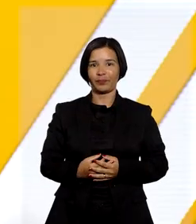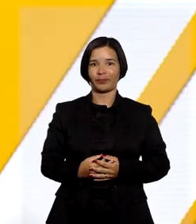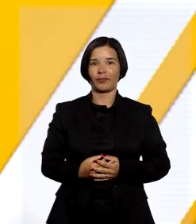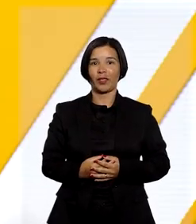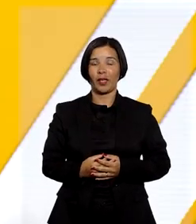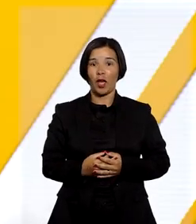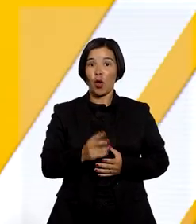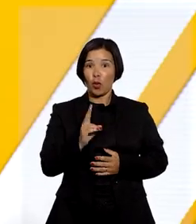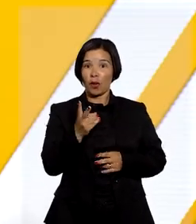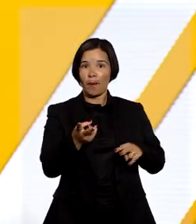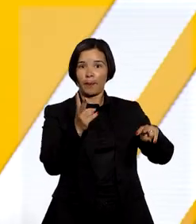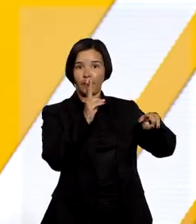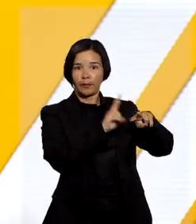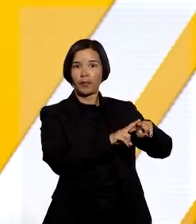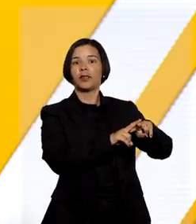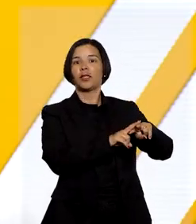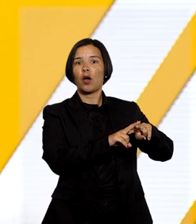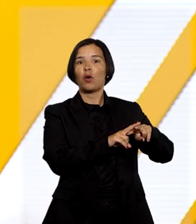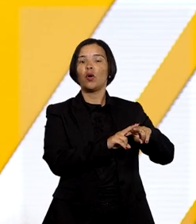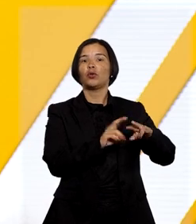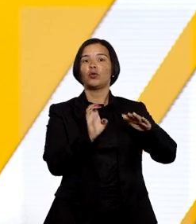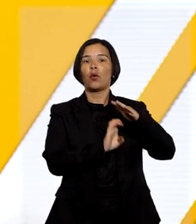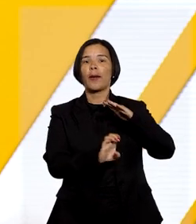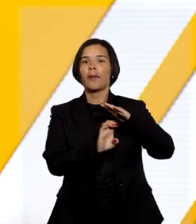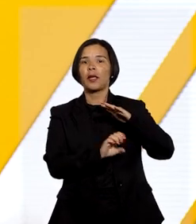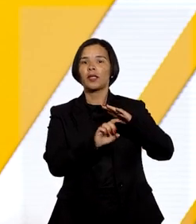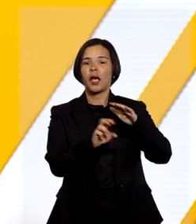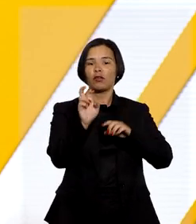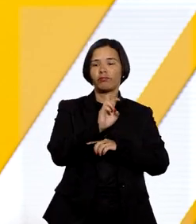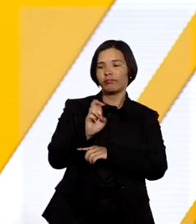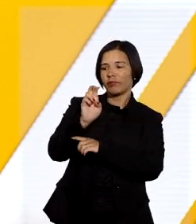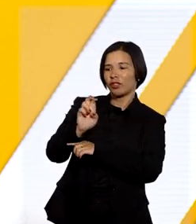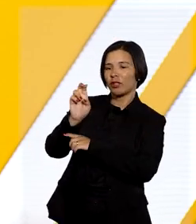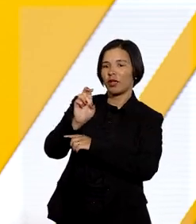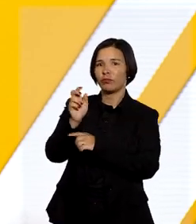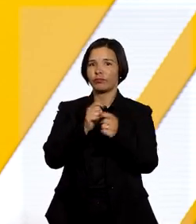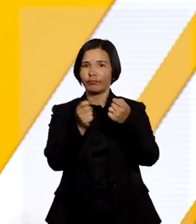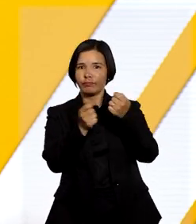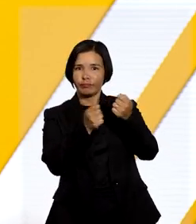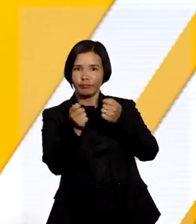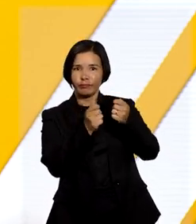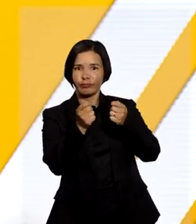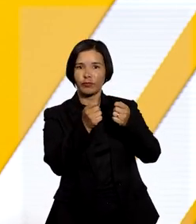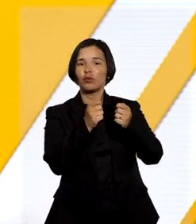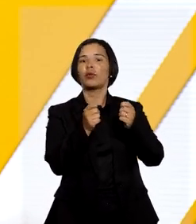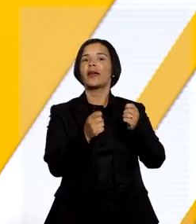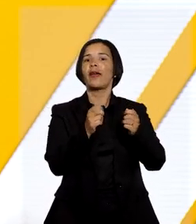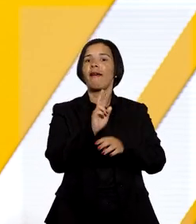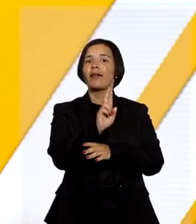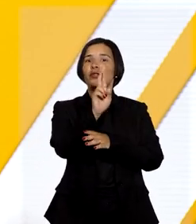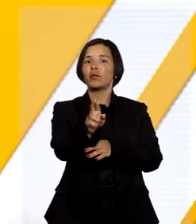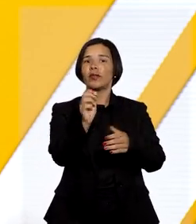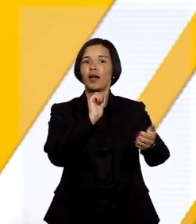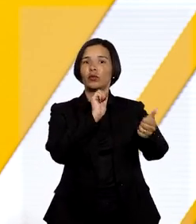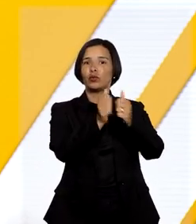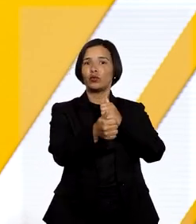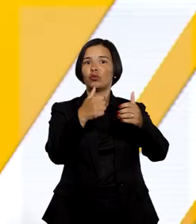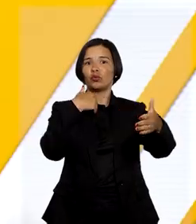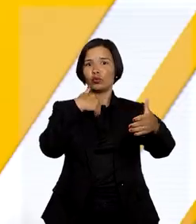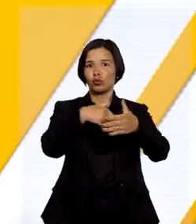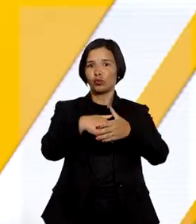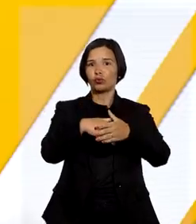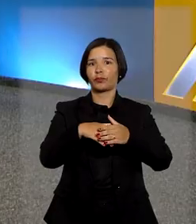Mantida prisão preventiva de empresário investigado em esquema de manipulação de resultados de jogos de